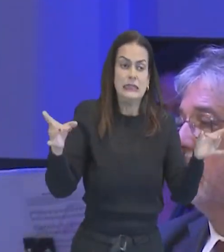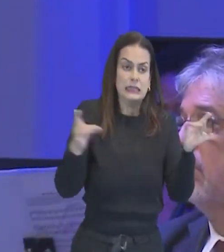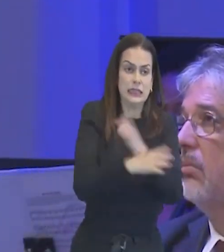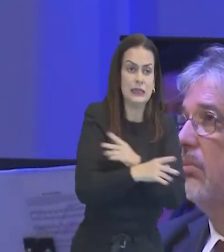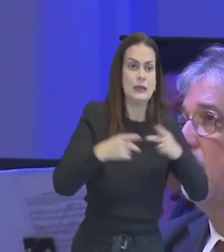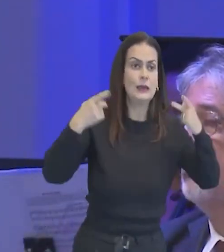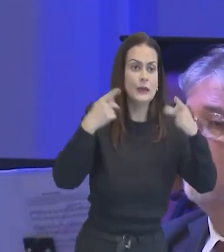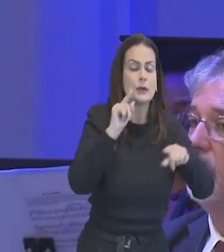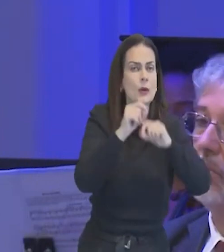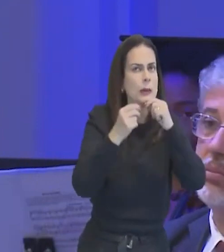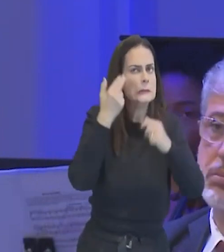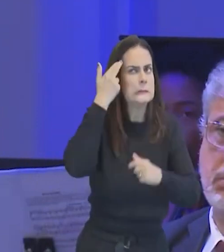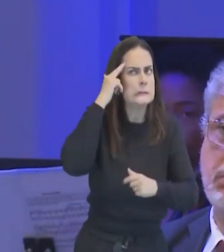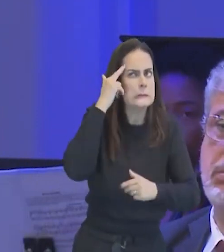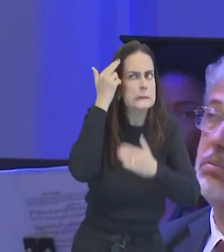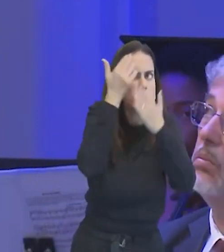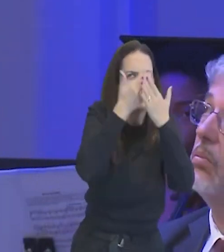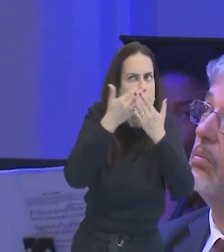refletir,